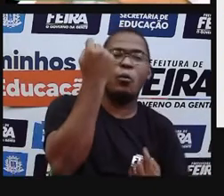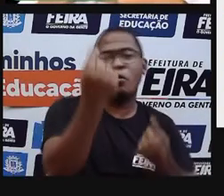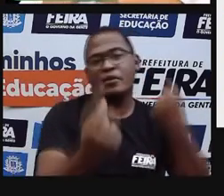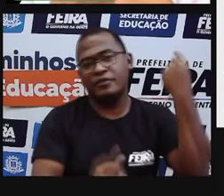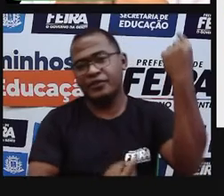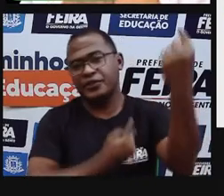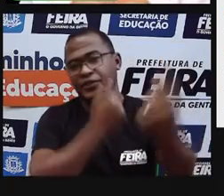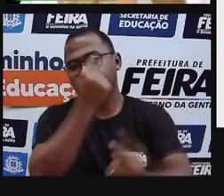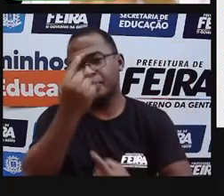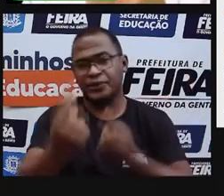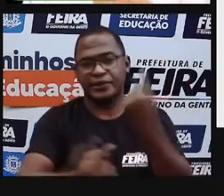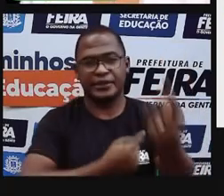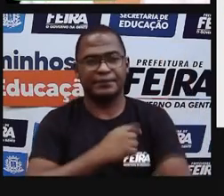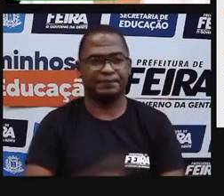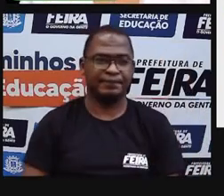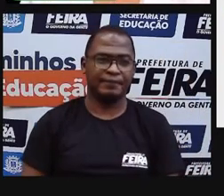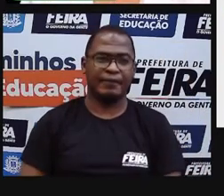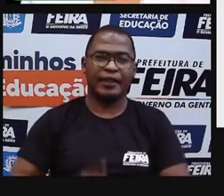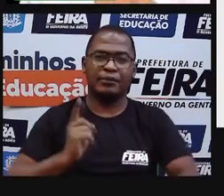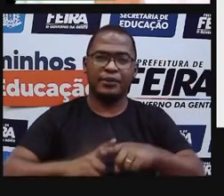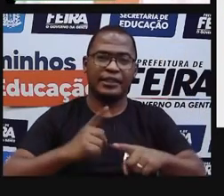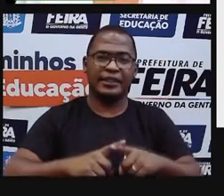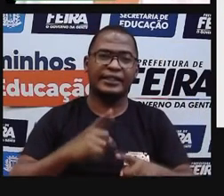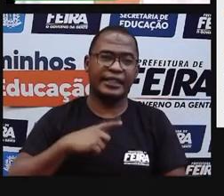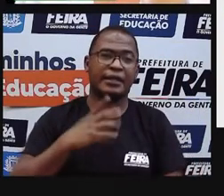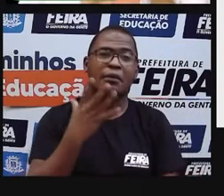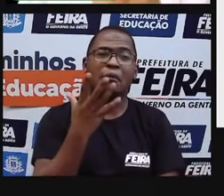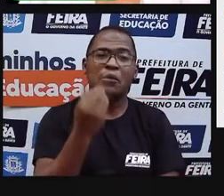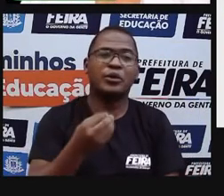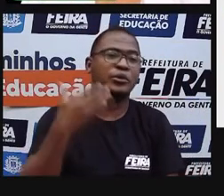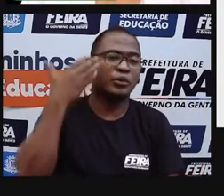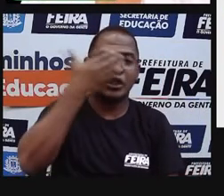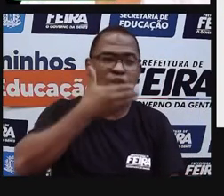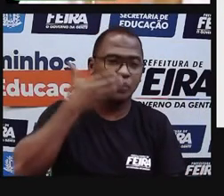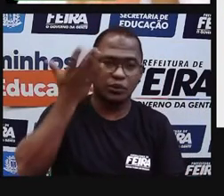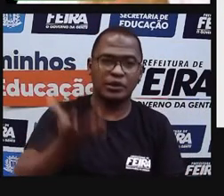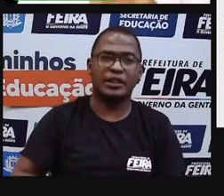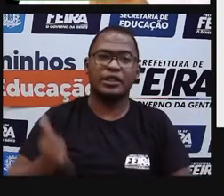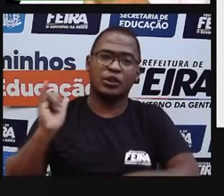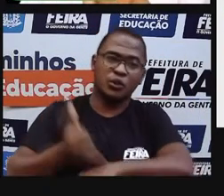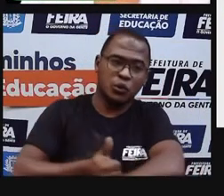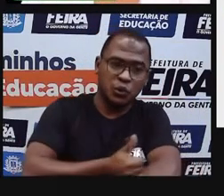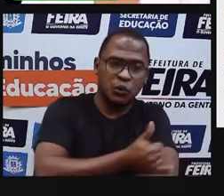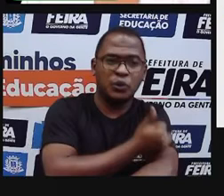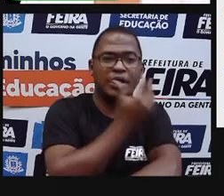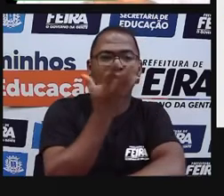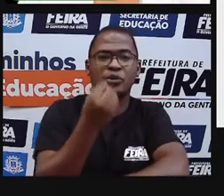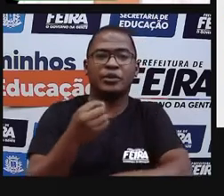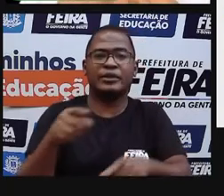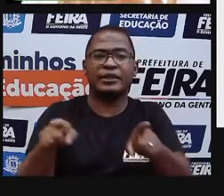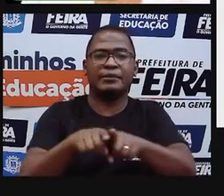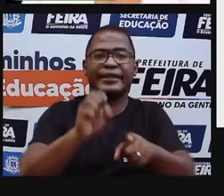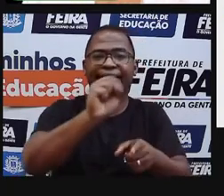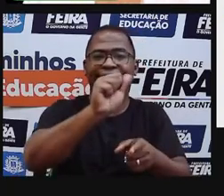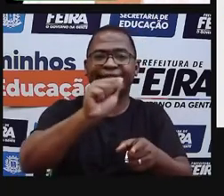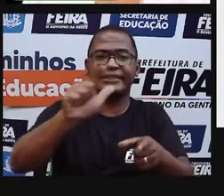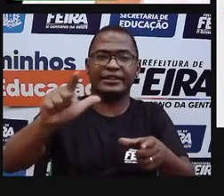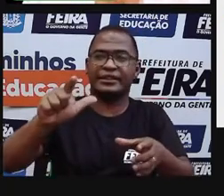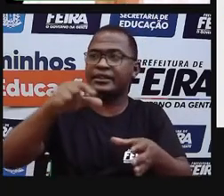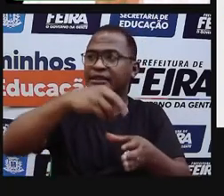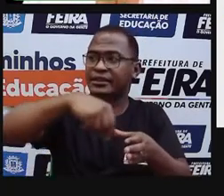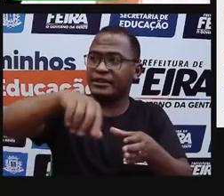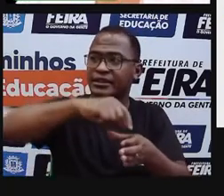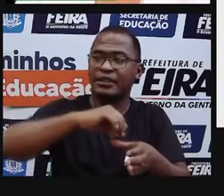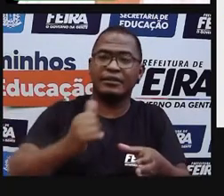Certo. Por quê? Muito açúcar prejudica o nosso corpo. Muita gordura. E muito sal. Tudo isso favorece que o nosso